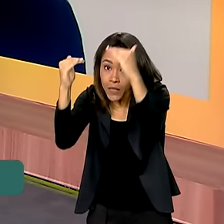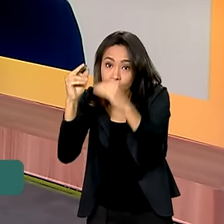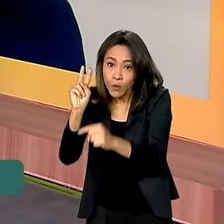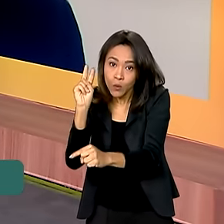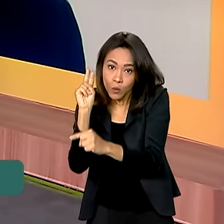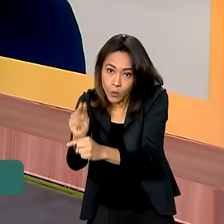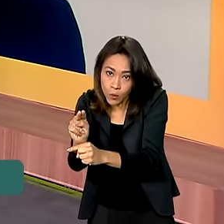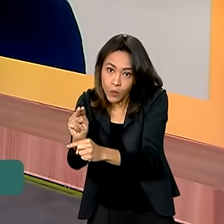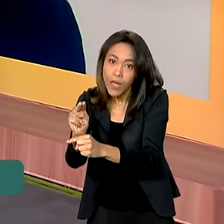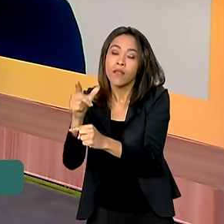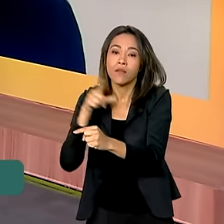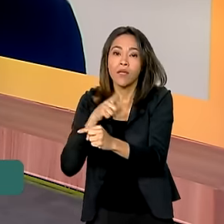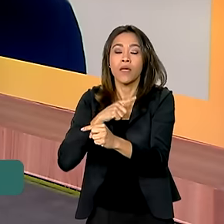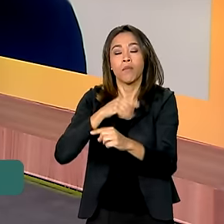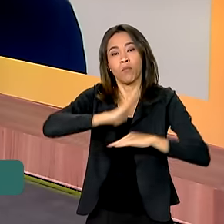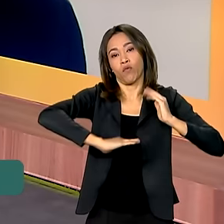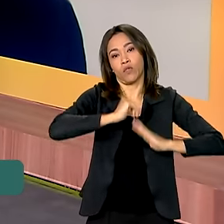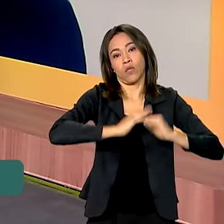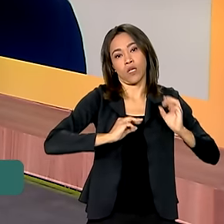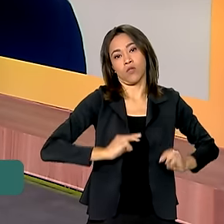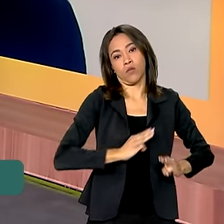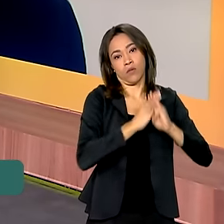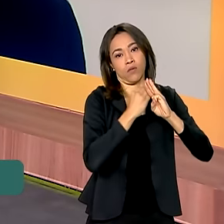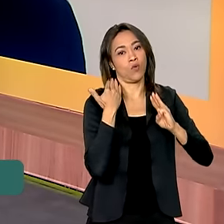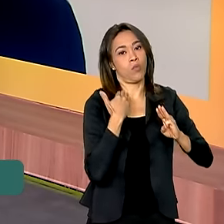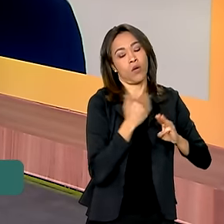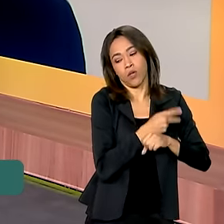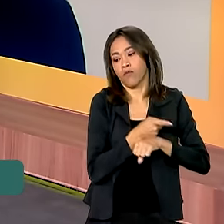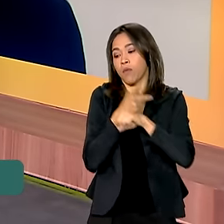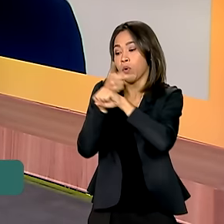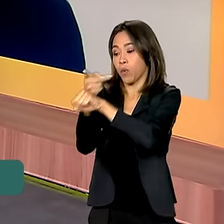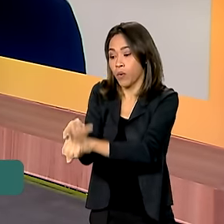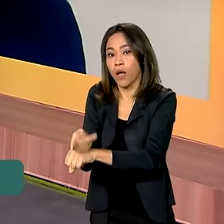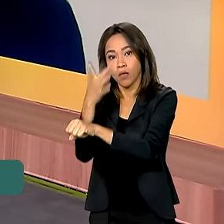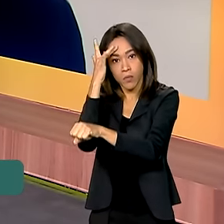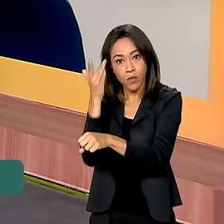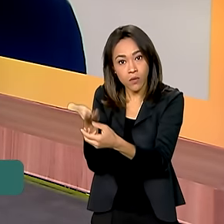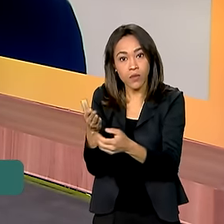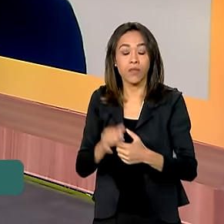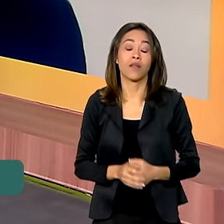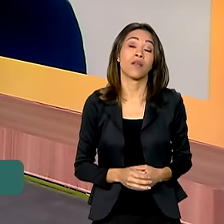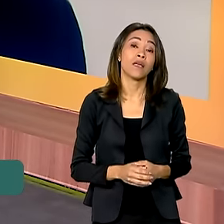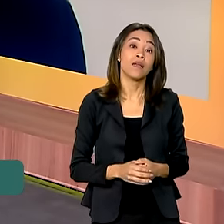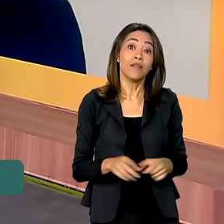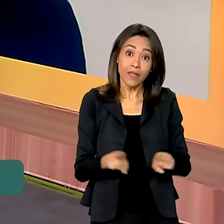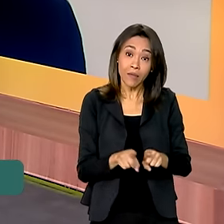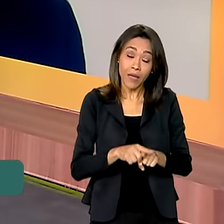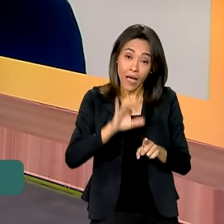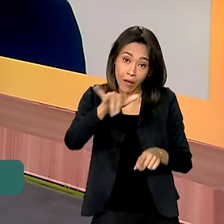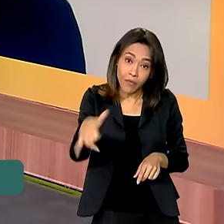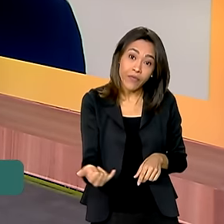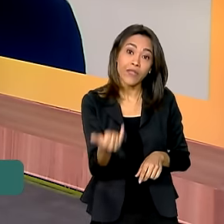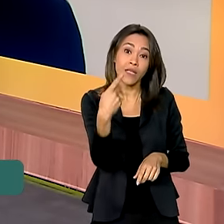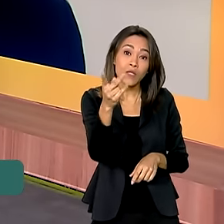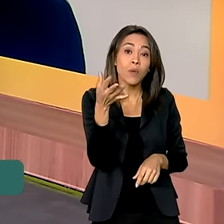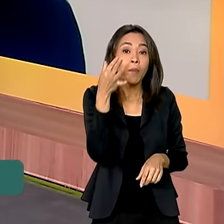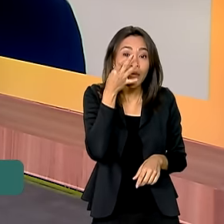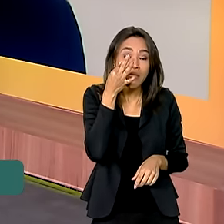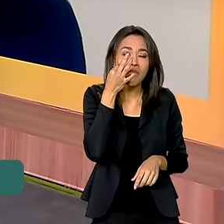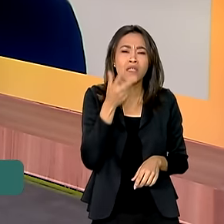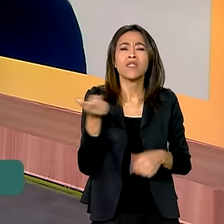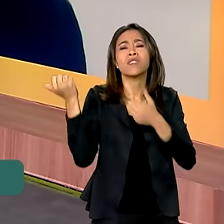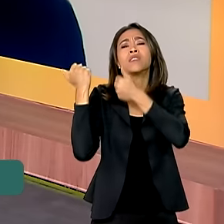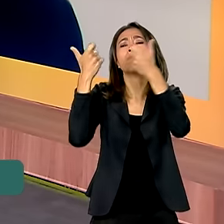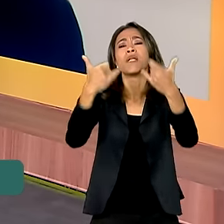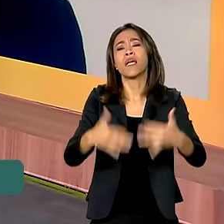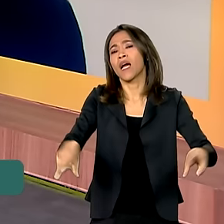haverá equipes da Caixa que estarão em busca dessas pessoas. Eu queria aproveitar ainda a sua presença aqui, para a gente falar um pouquinho sobre